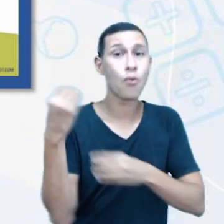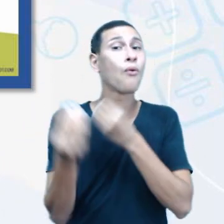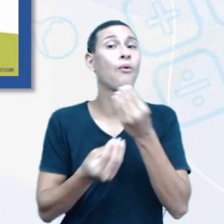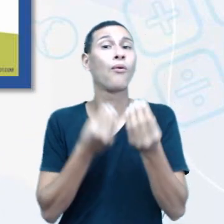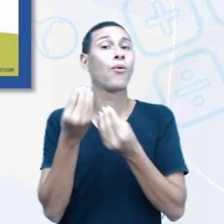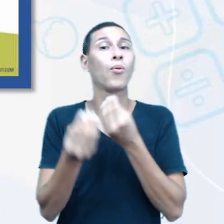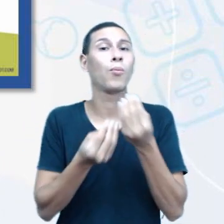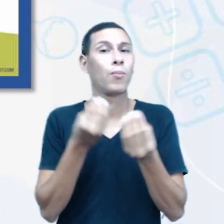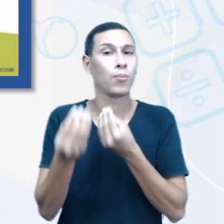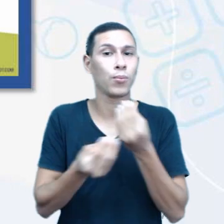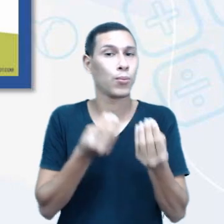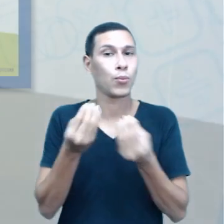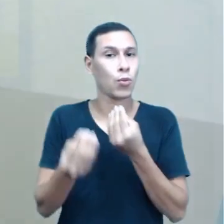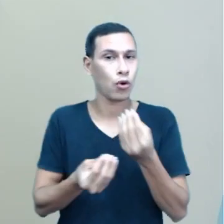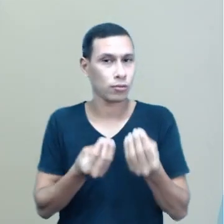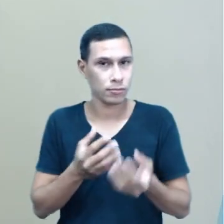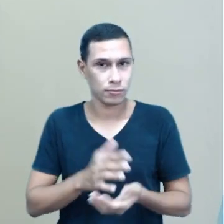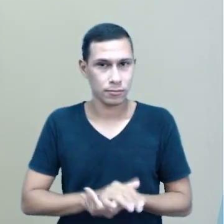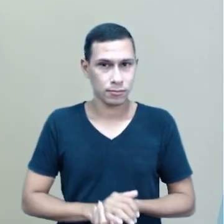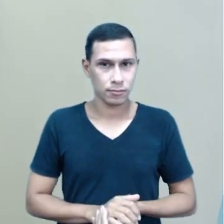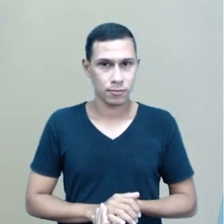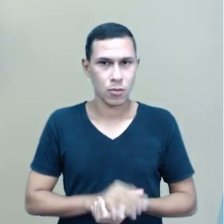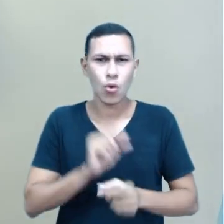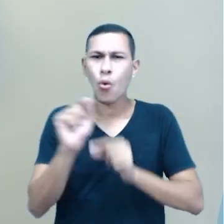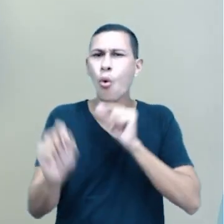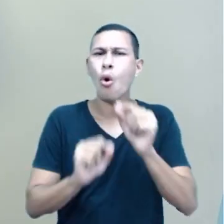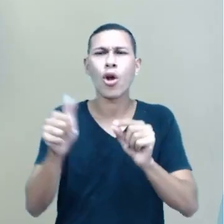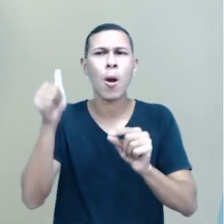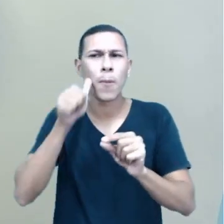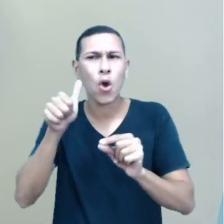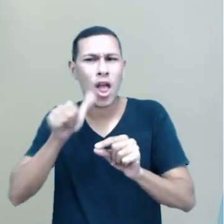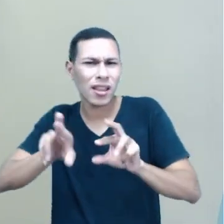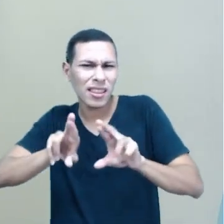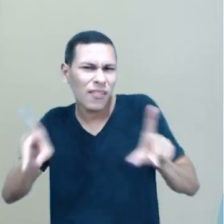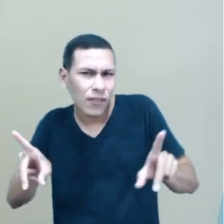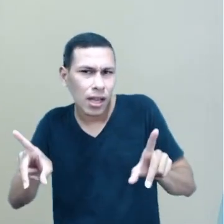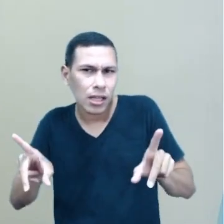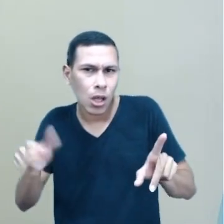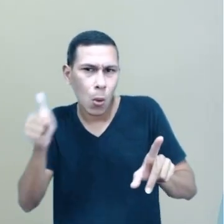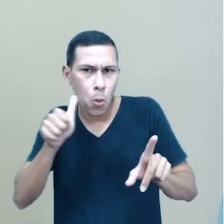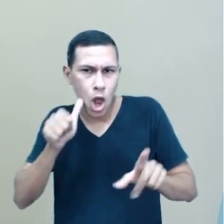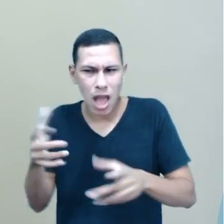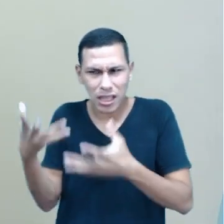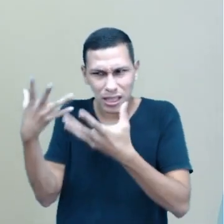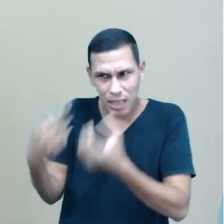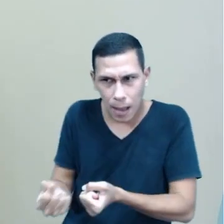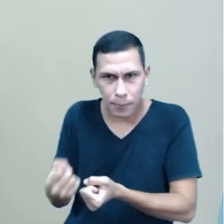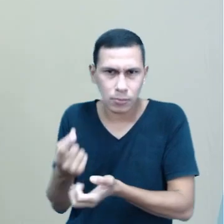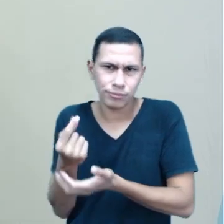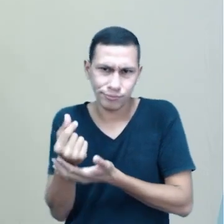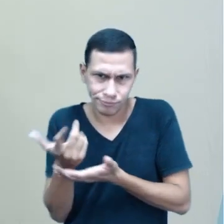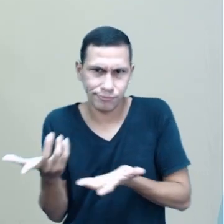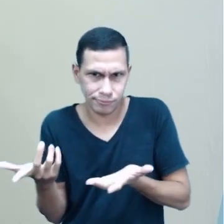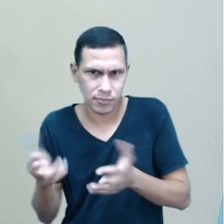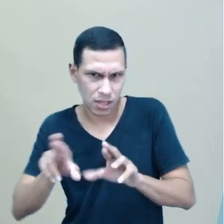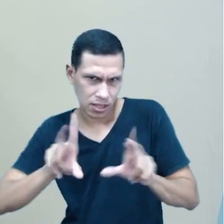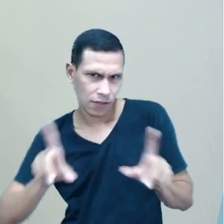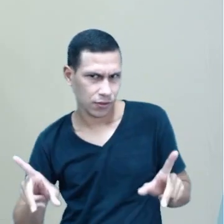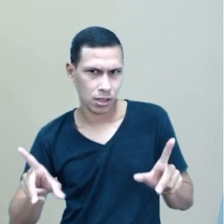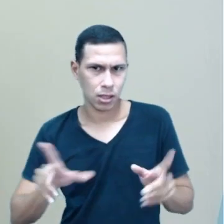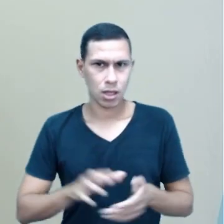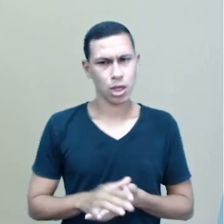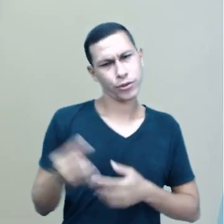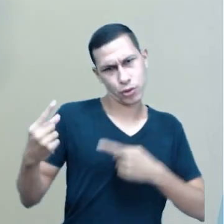é diferente o que uma mulher recebe do que um homem. A gente discutiu nessa